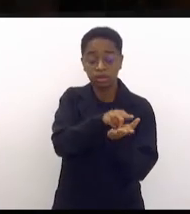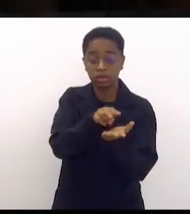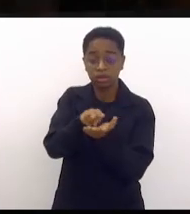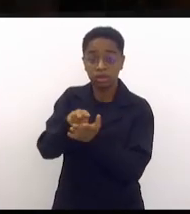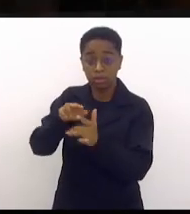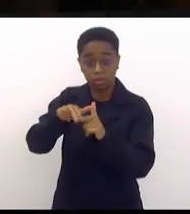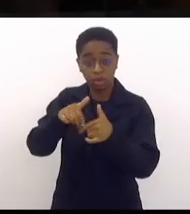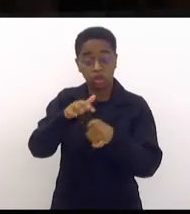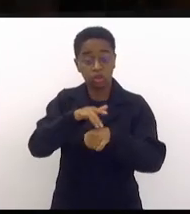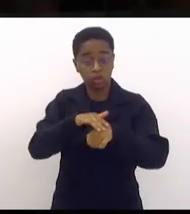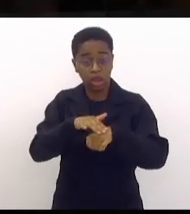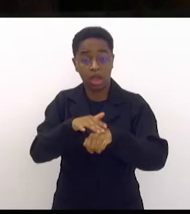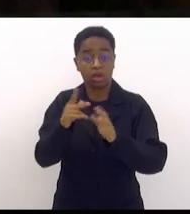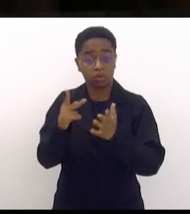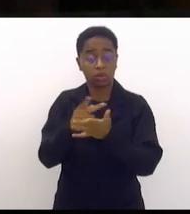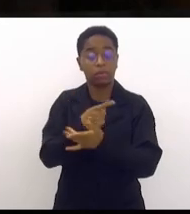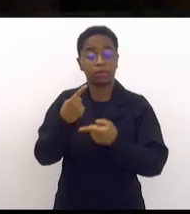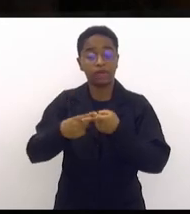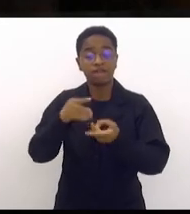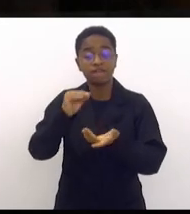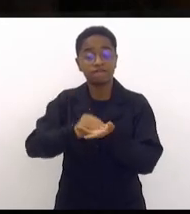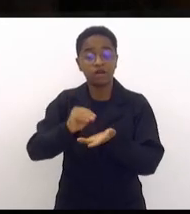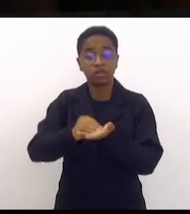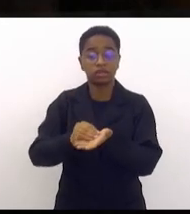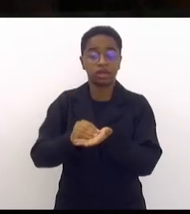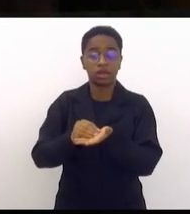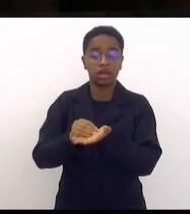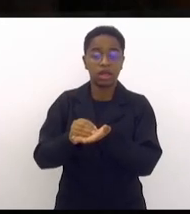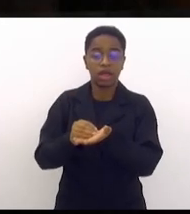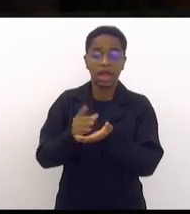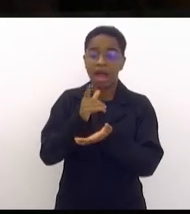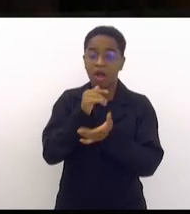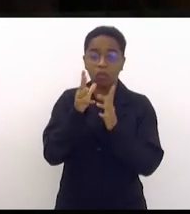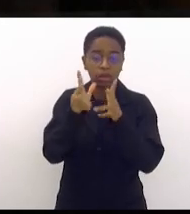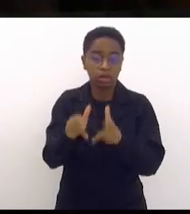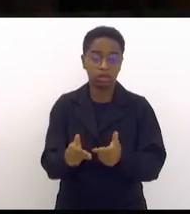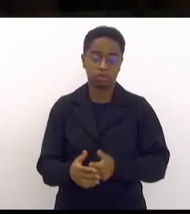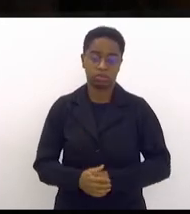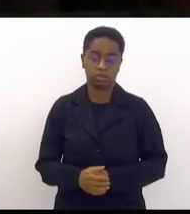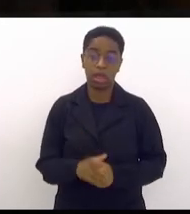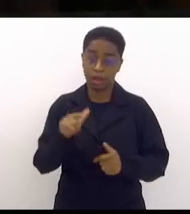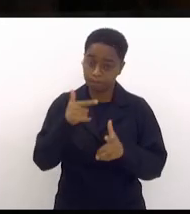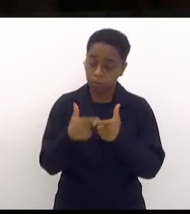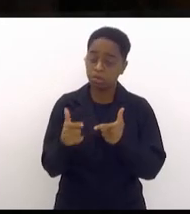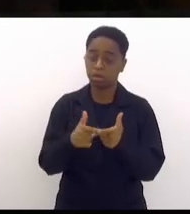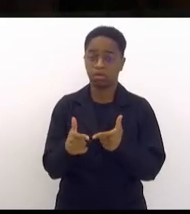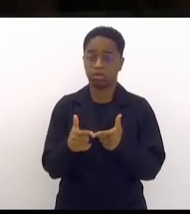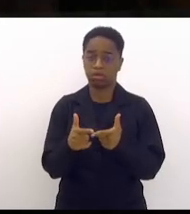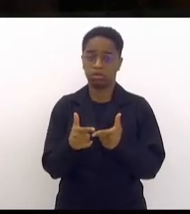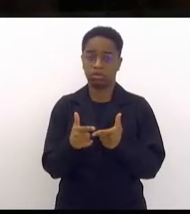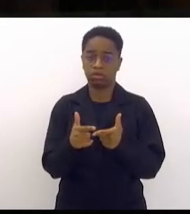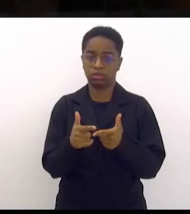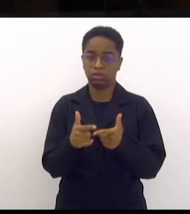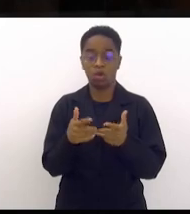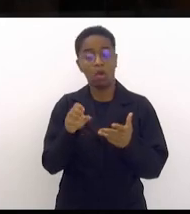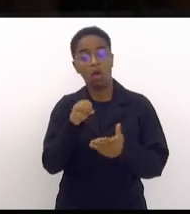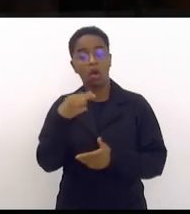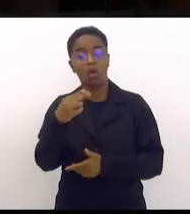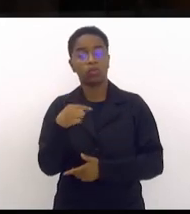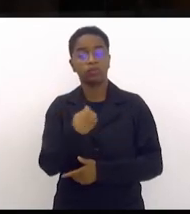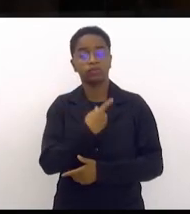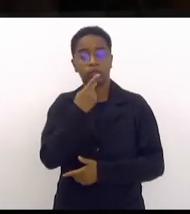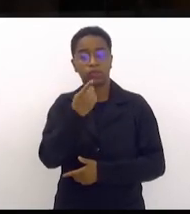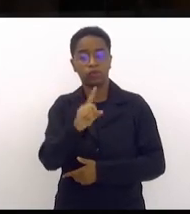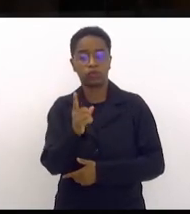doenças em decorrência da falta de saneamento básico. Isso é um problema. Ou a gente não vai dizer aqui que